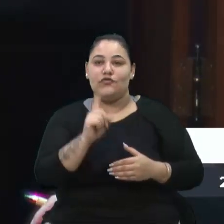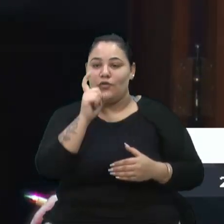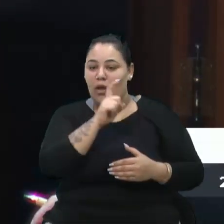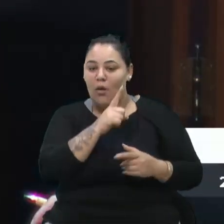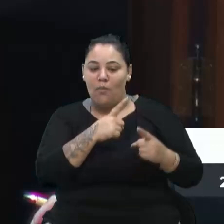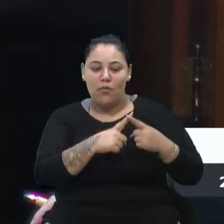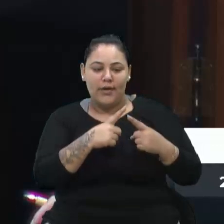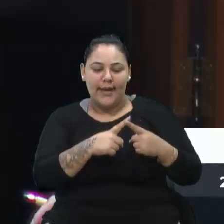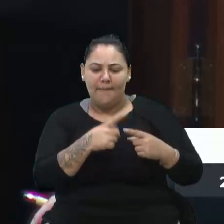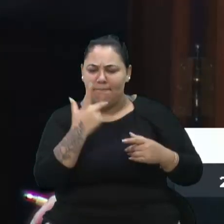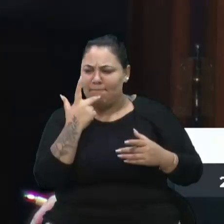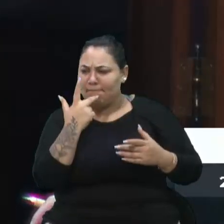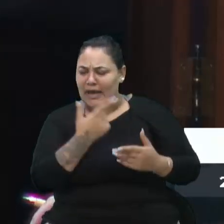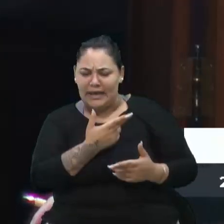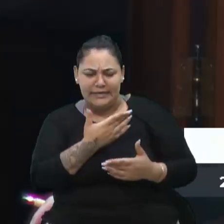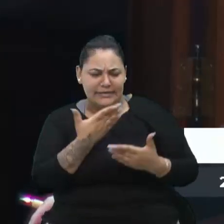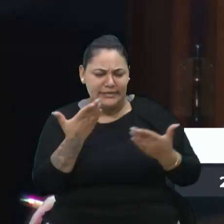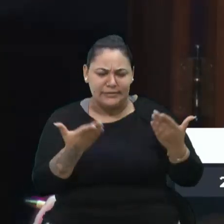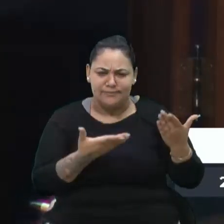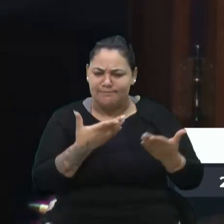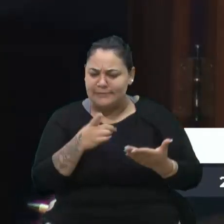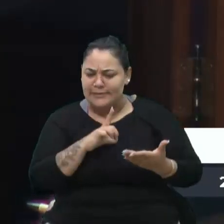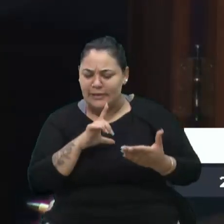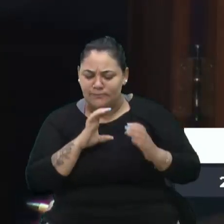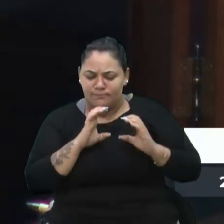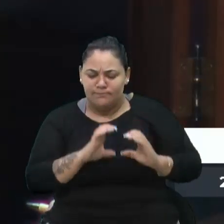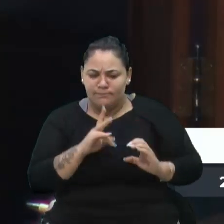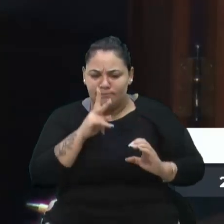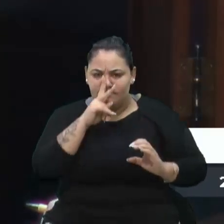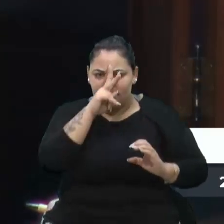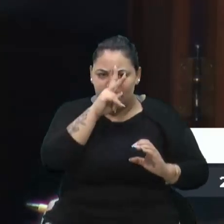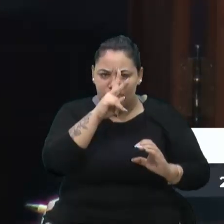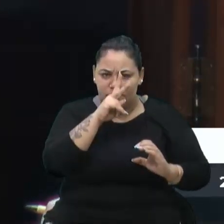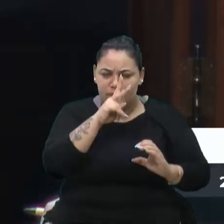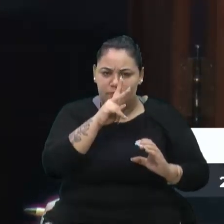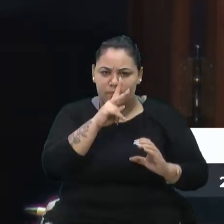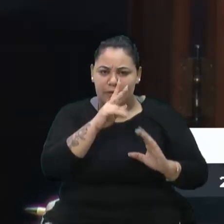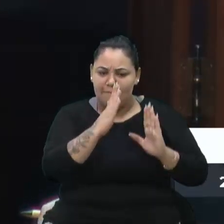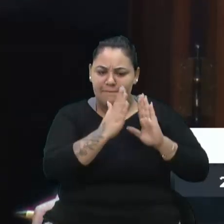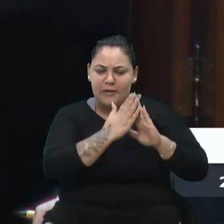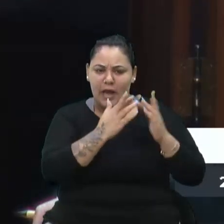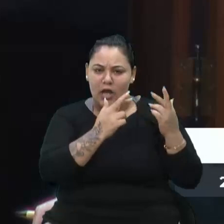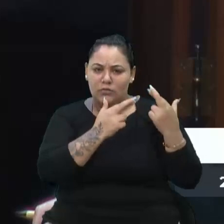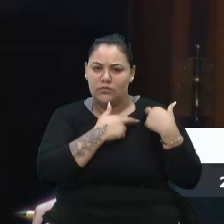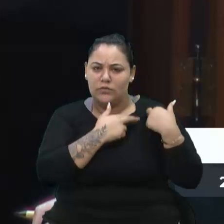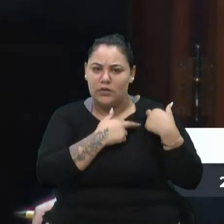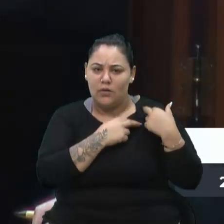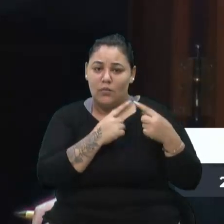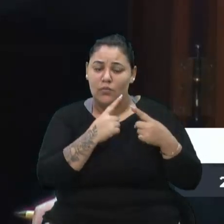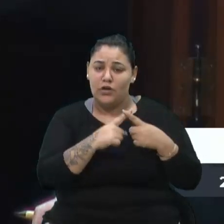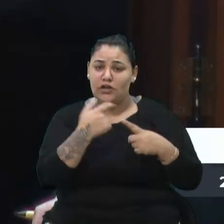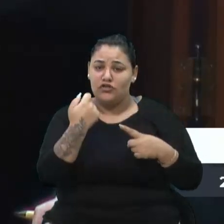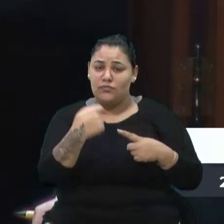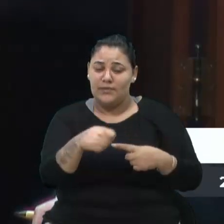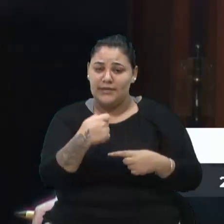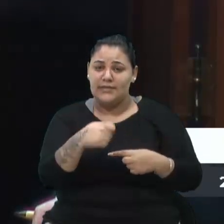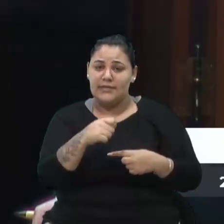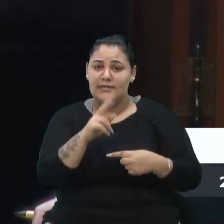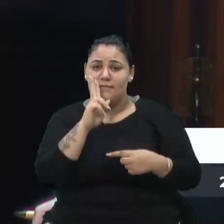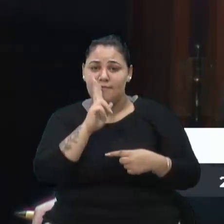não está cumprindo com a sua responsabilidade para tentar evitar esse tipo de situação inadequada que tenha acontecido.